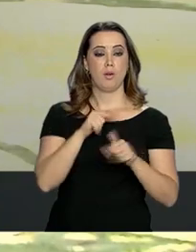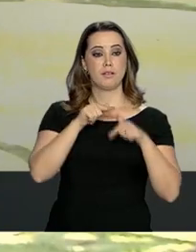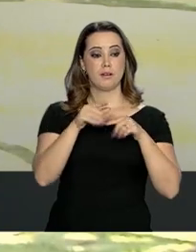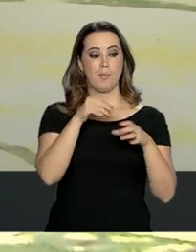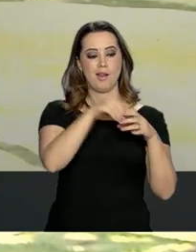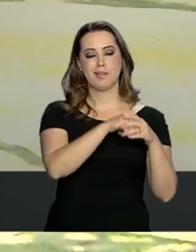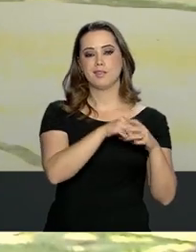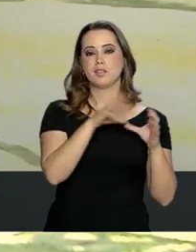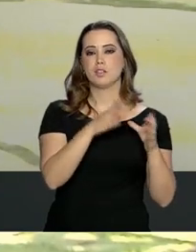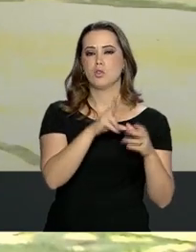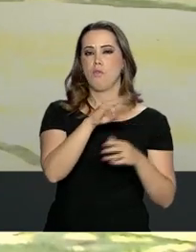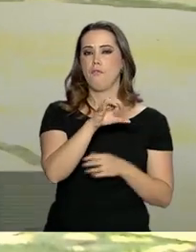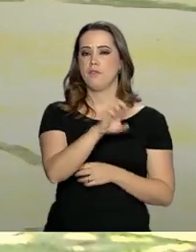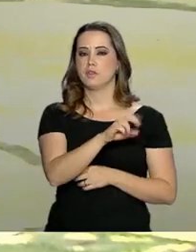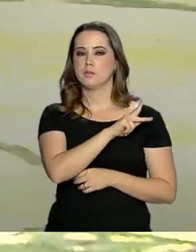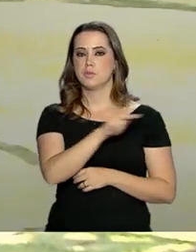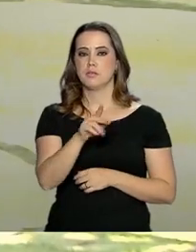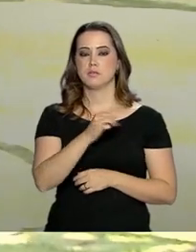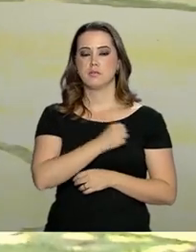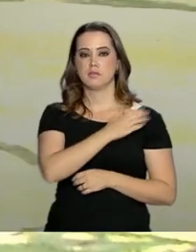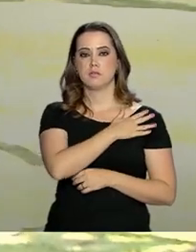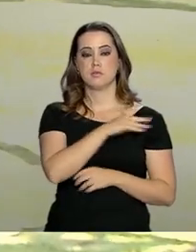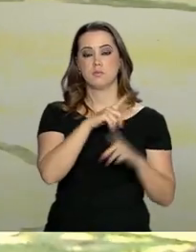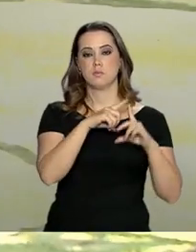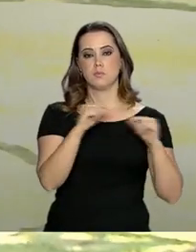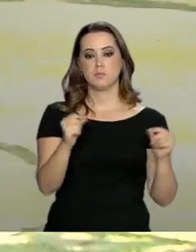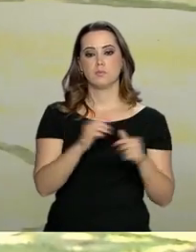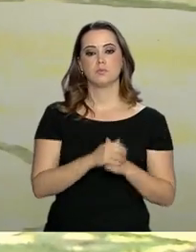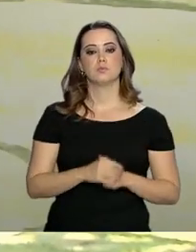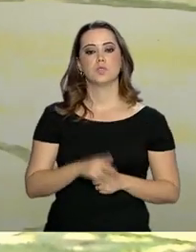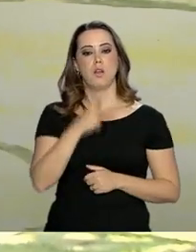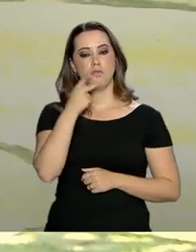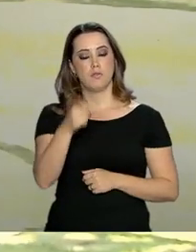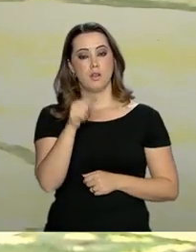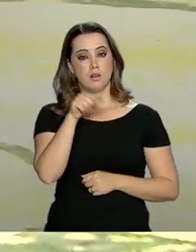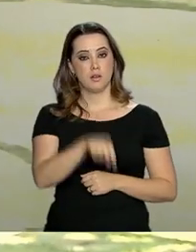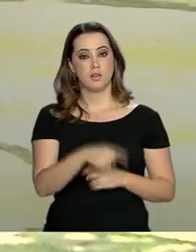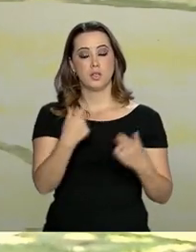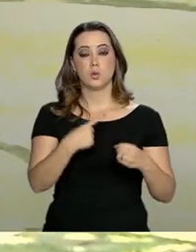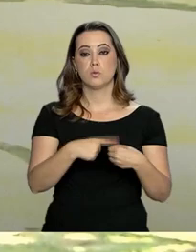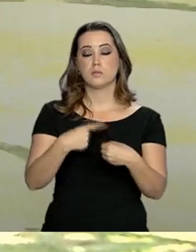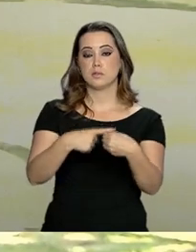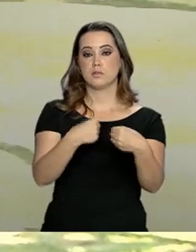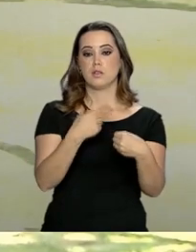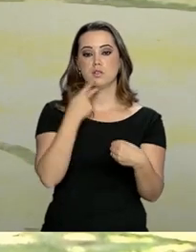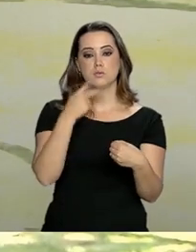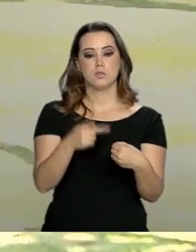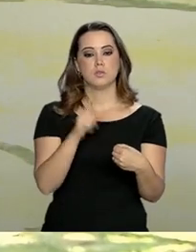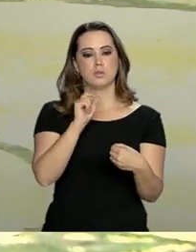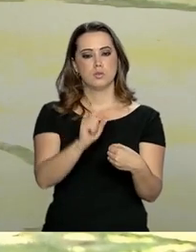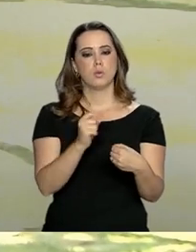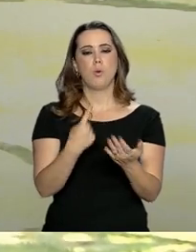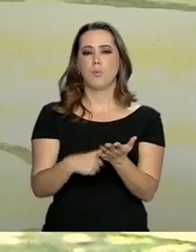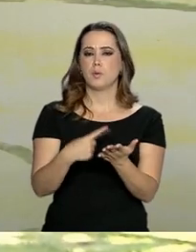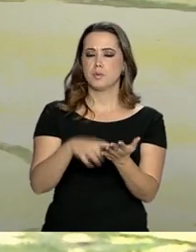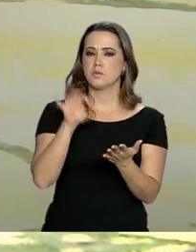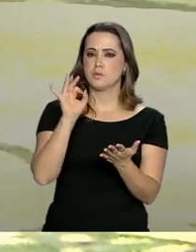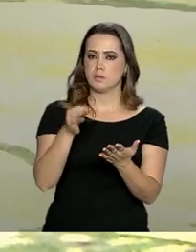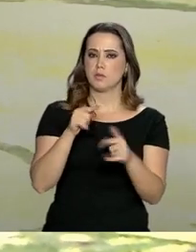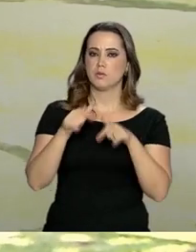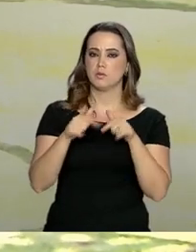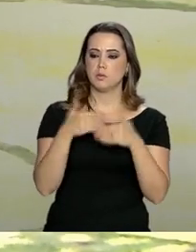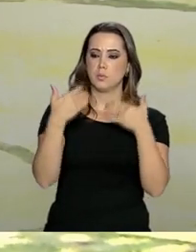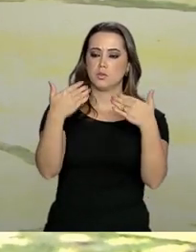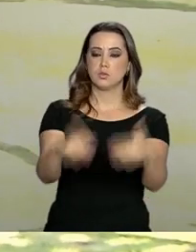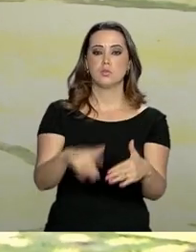trabalhar no gabinete da Vice-Presidência da República em Brasília. No discurso, aqui na Vila Militar, ele disse que cumpriu sua missão à